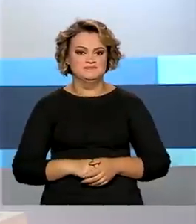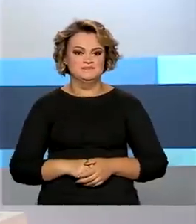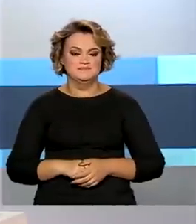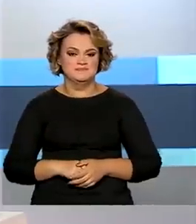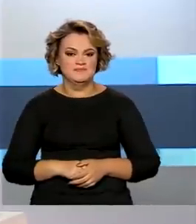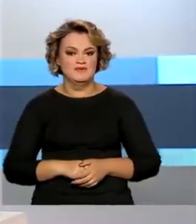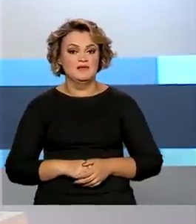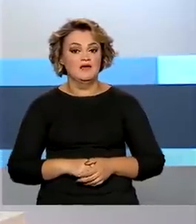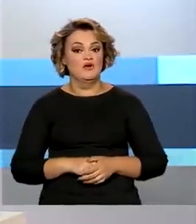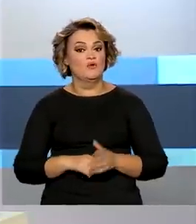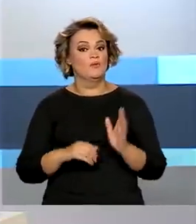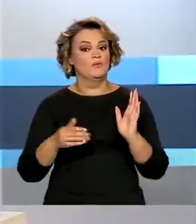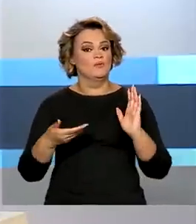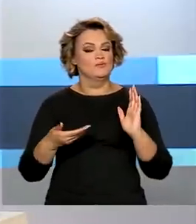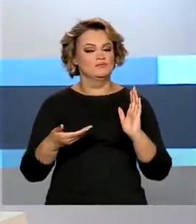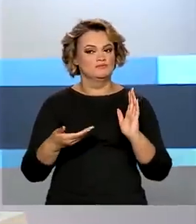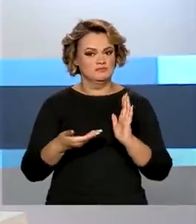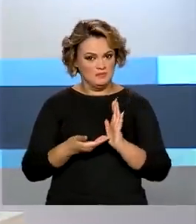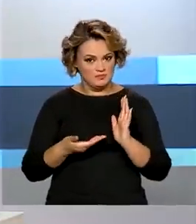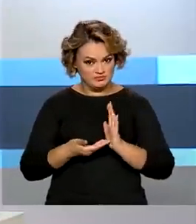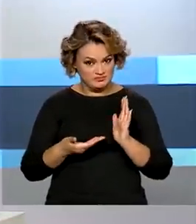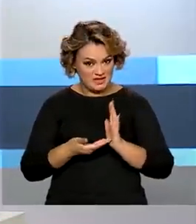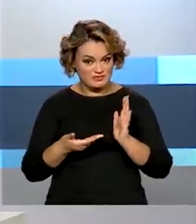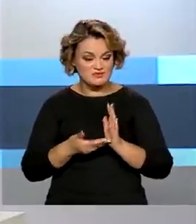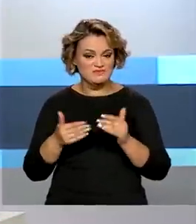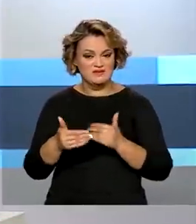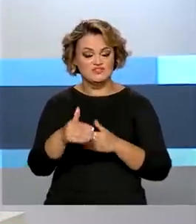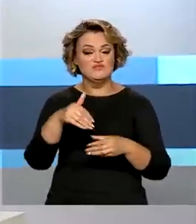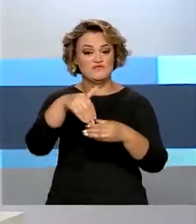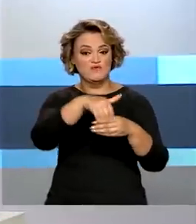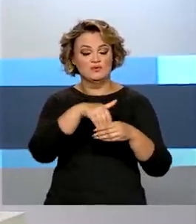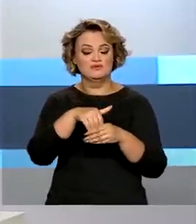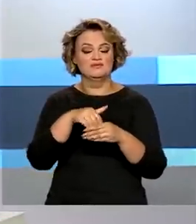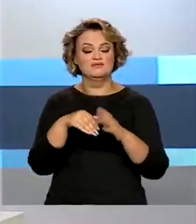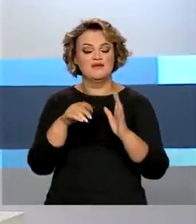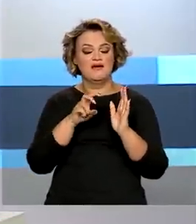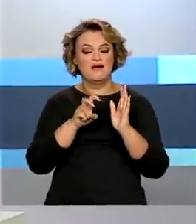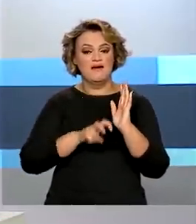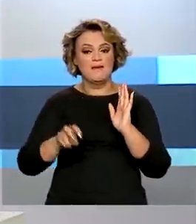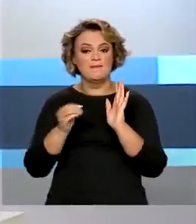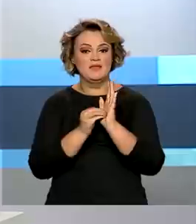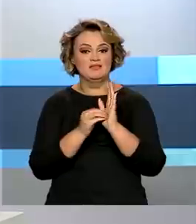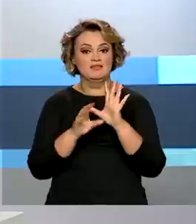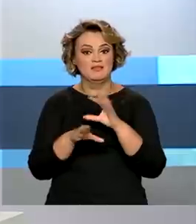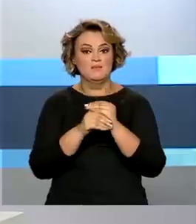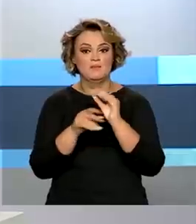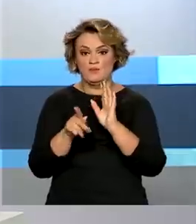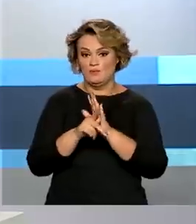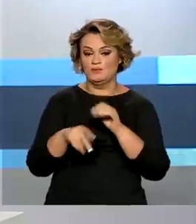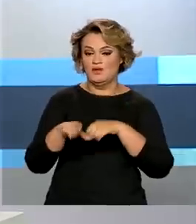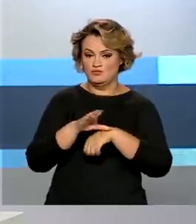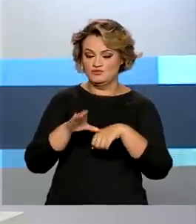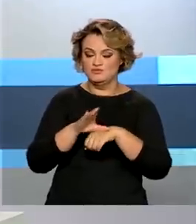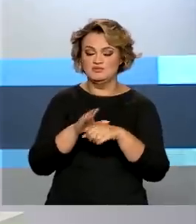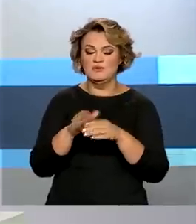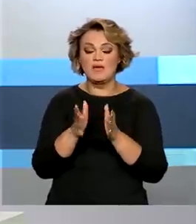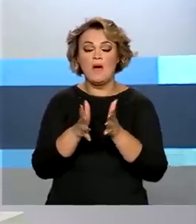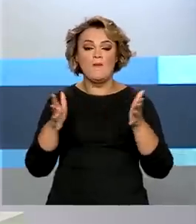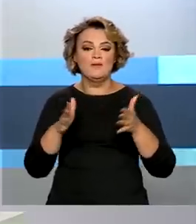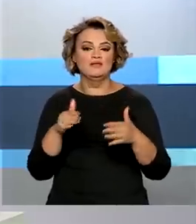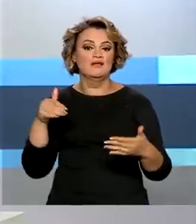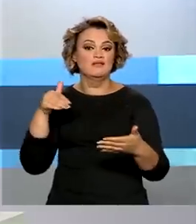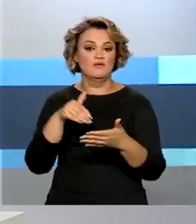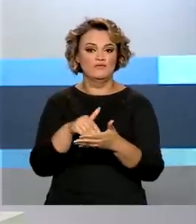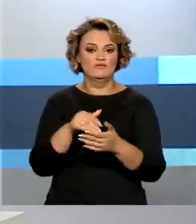A Câmara dos Deputados deve votar hoje a proposta de emenda à Constituição que amplia até o fim do ano os